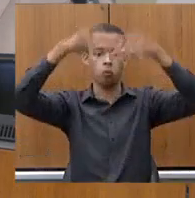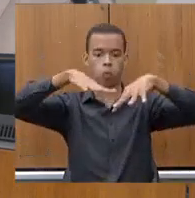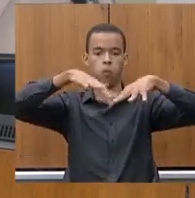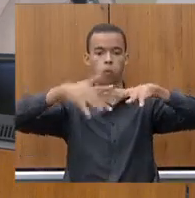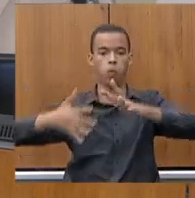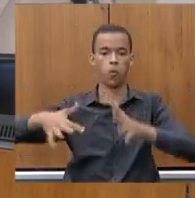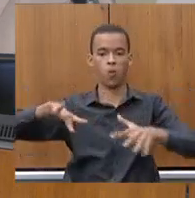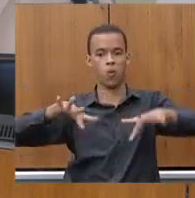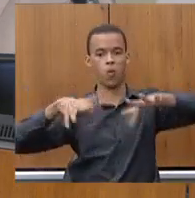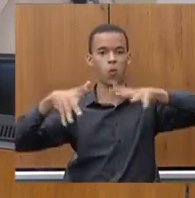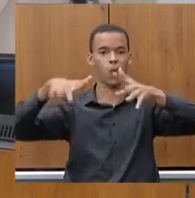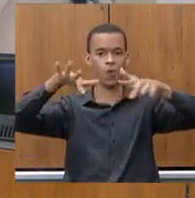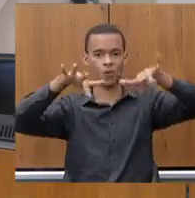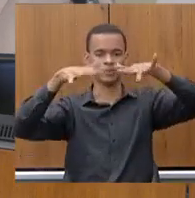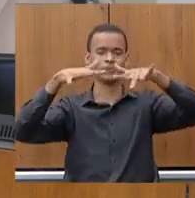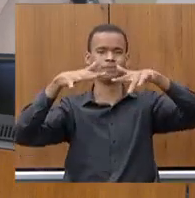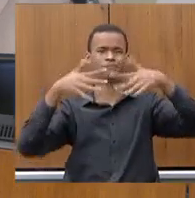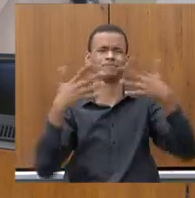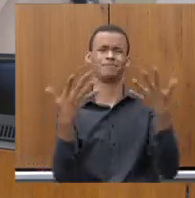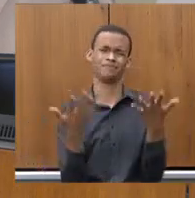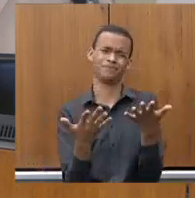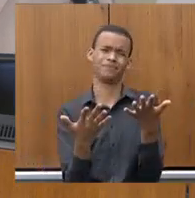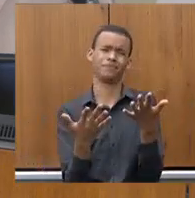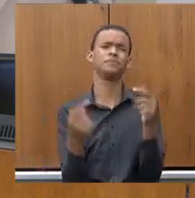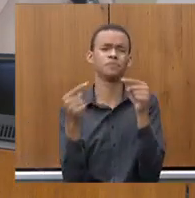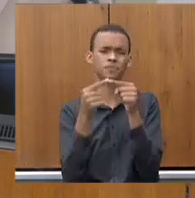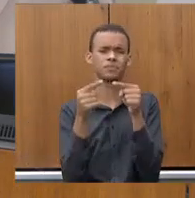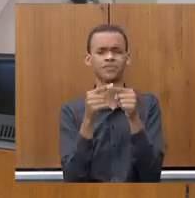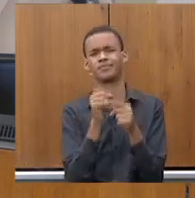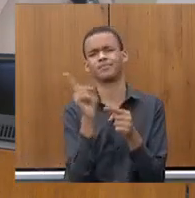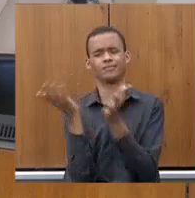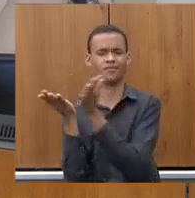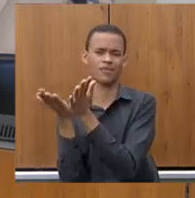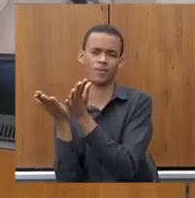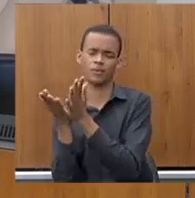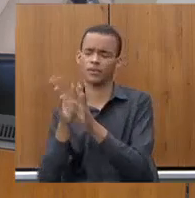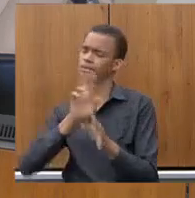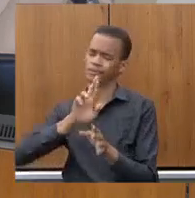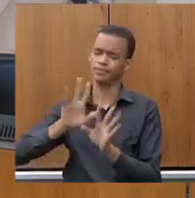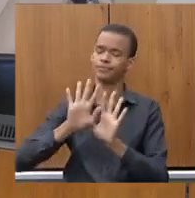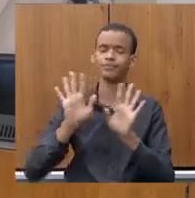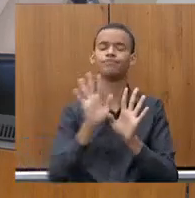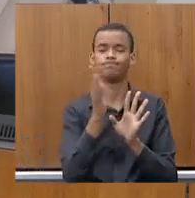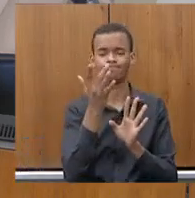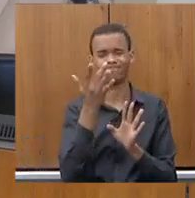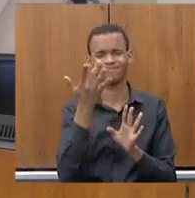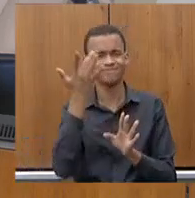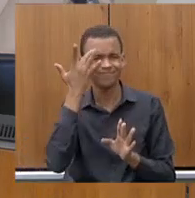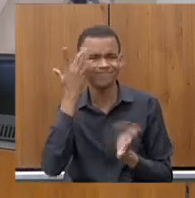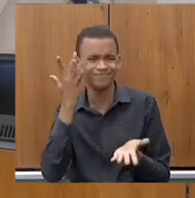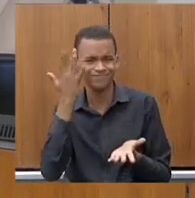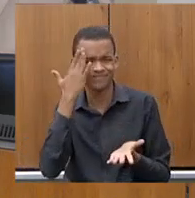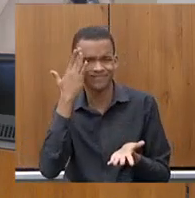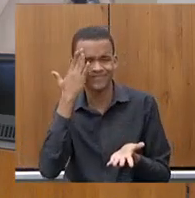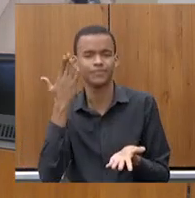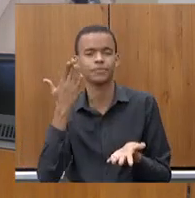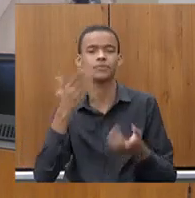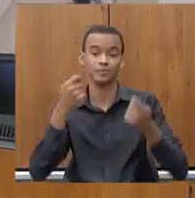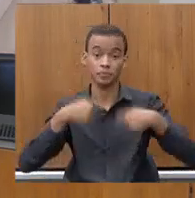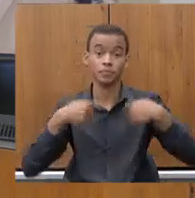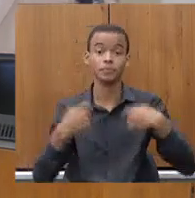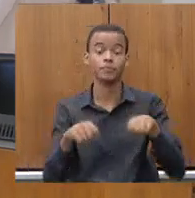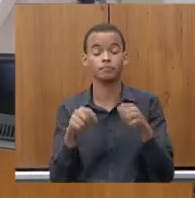usar o critério do dilúvio, nós temos que usar o critério fora o dilúvio. aí não passa a linha daqueles 100 metros,